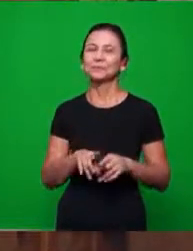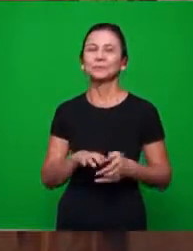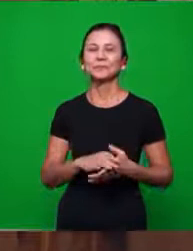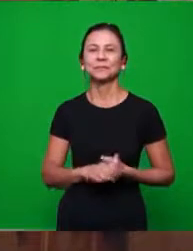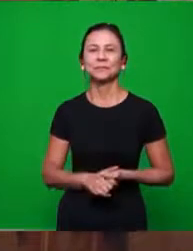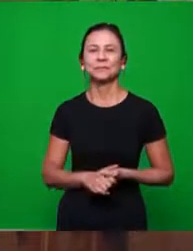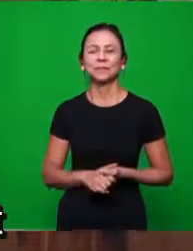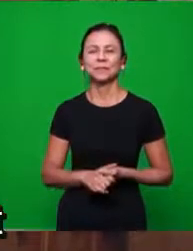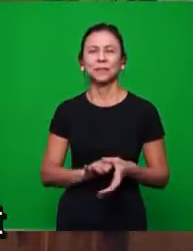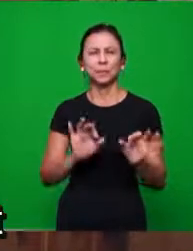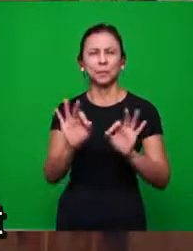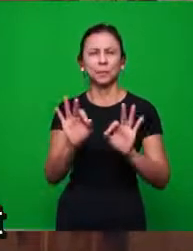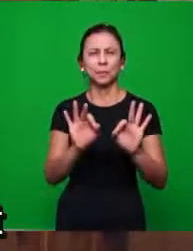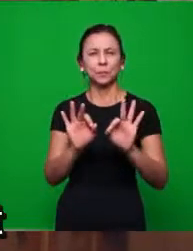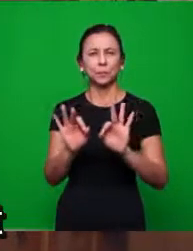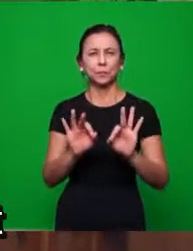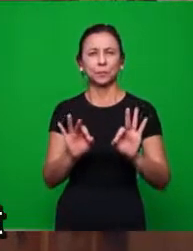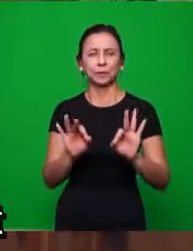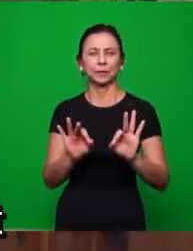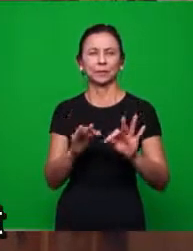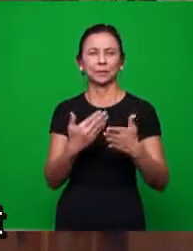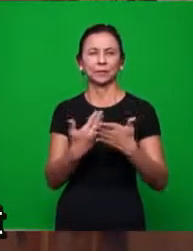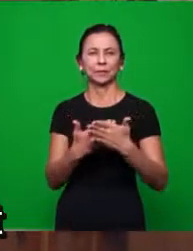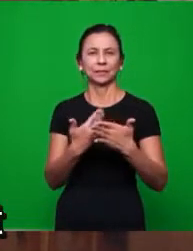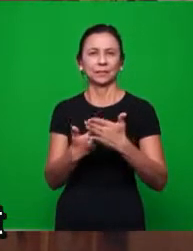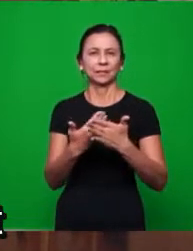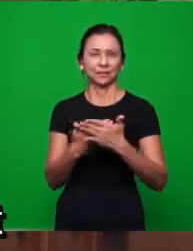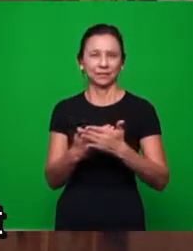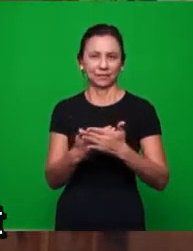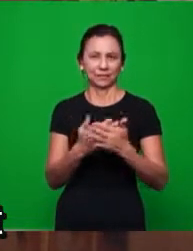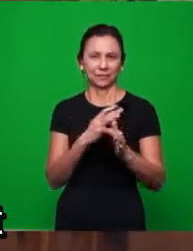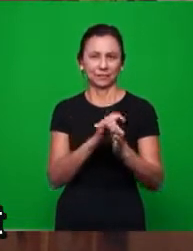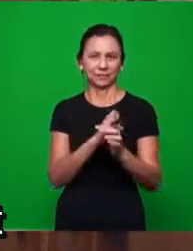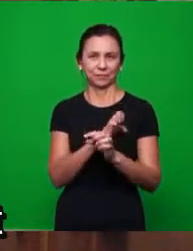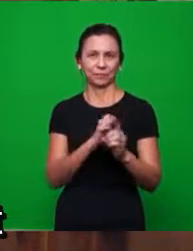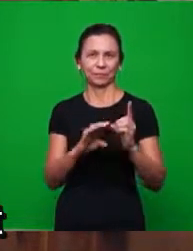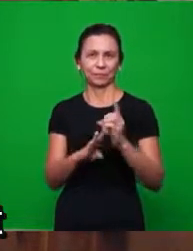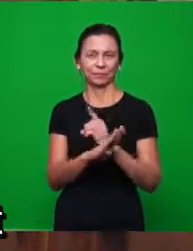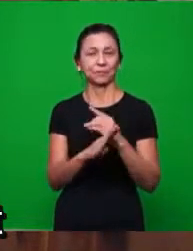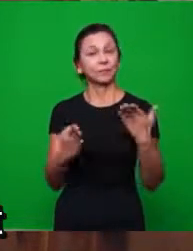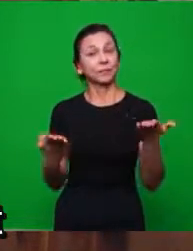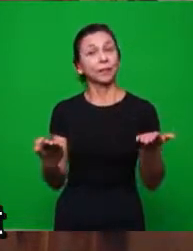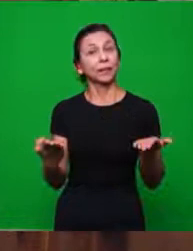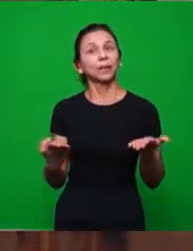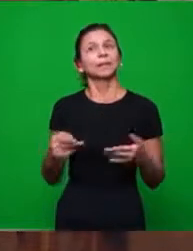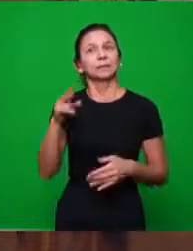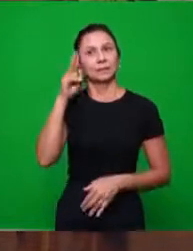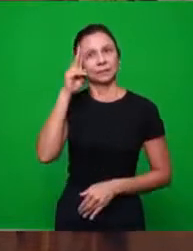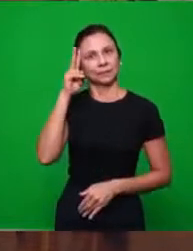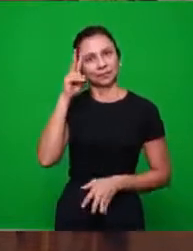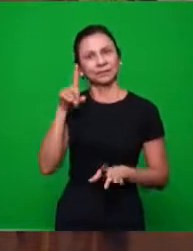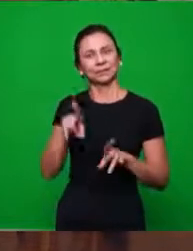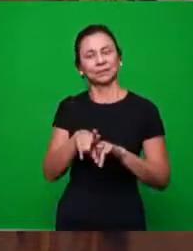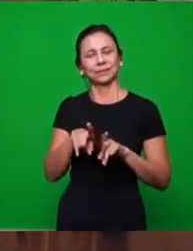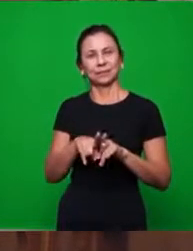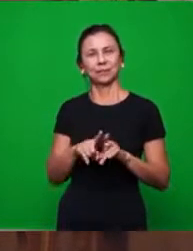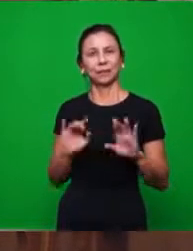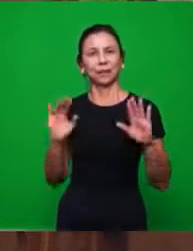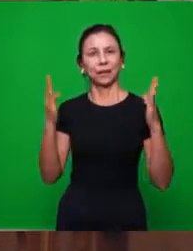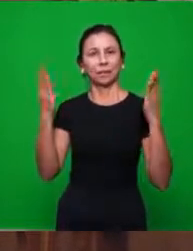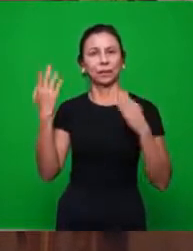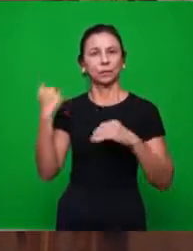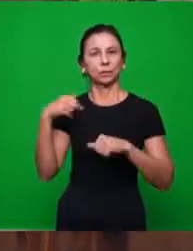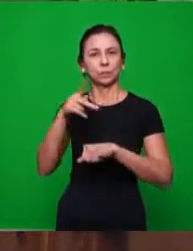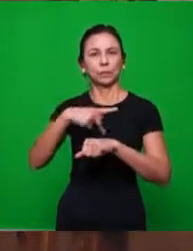formatação desta aula de hoje. Lembramos também que estamos com eventos no exterior.